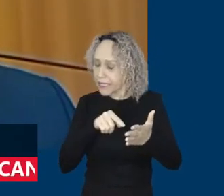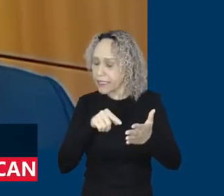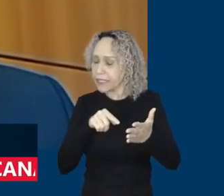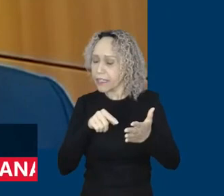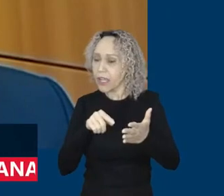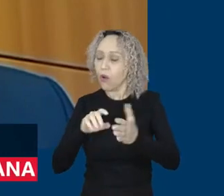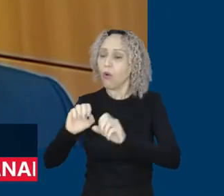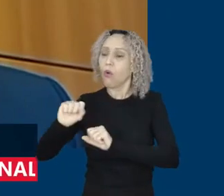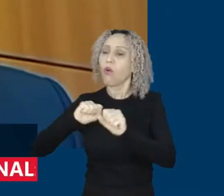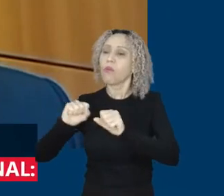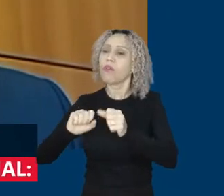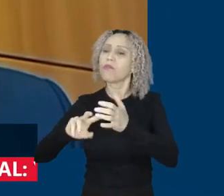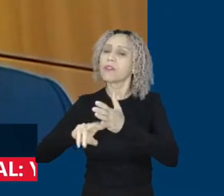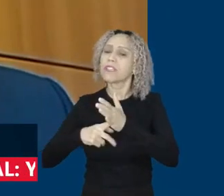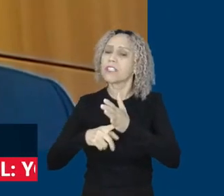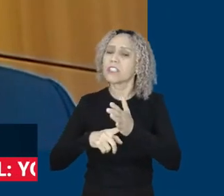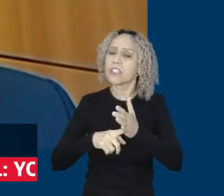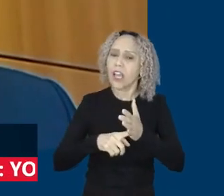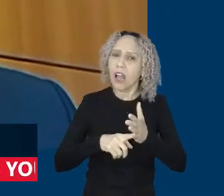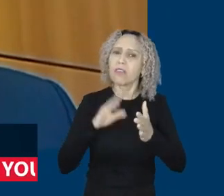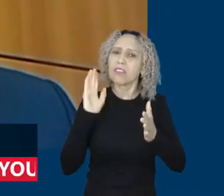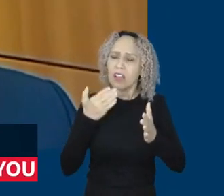mas não colocou nada